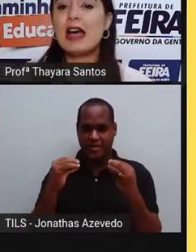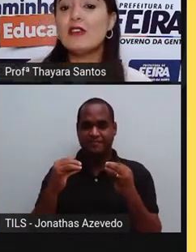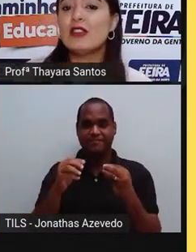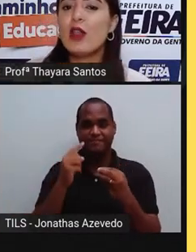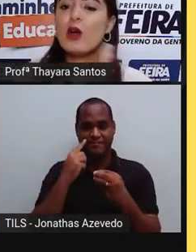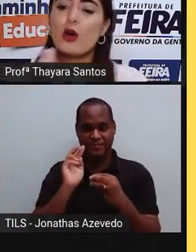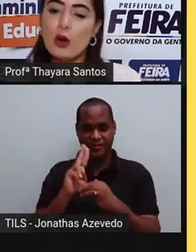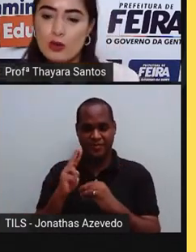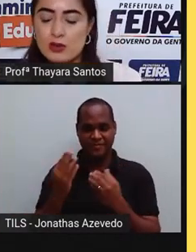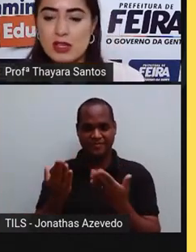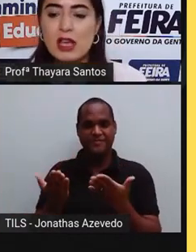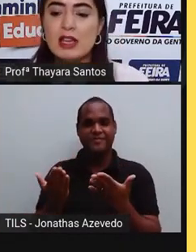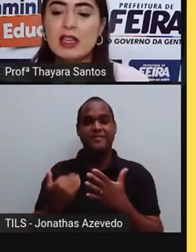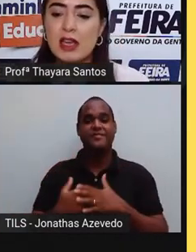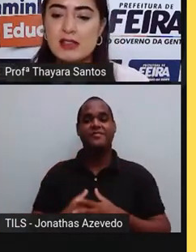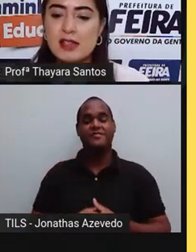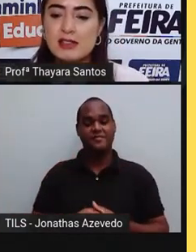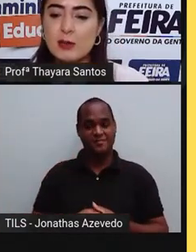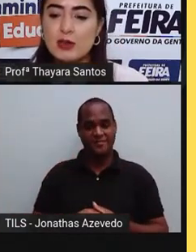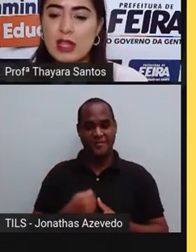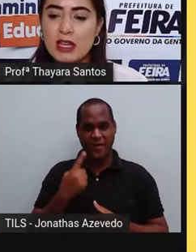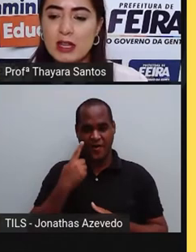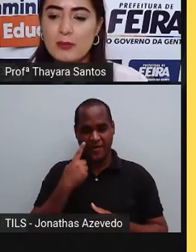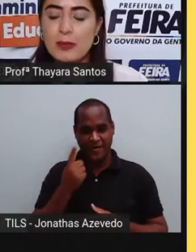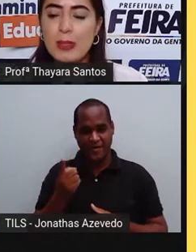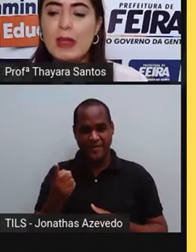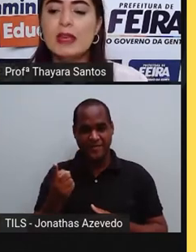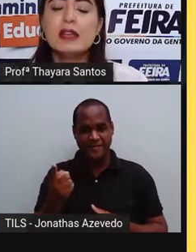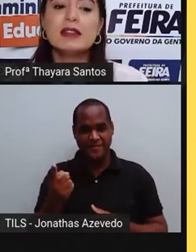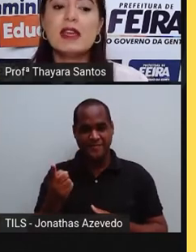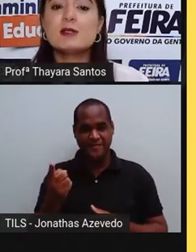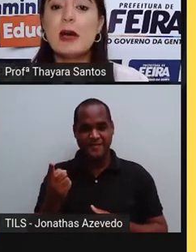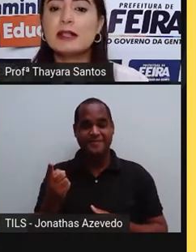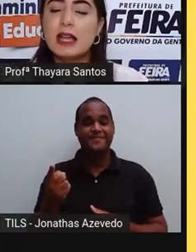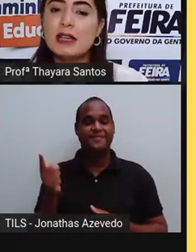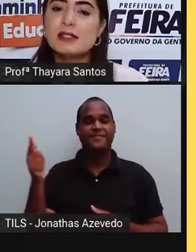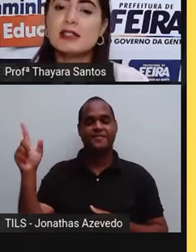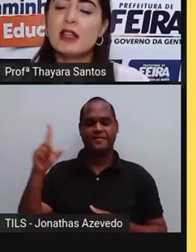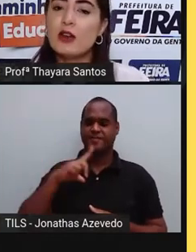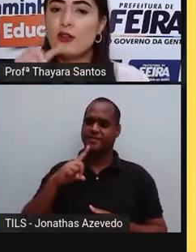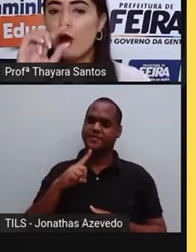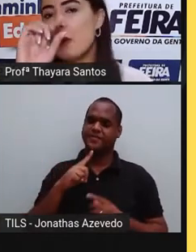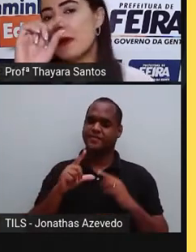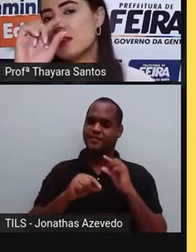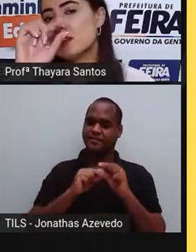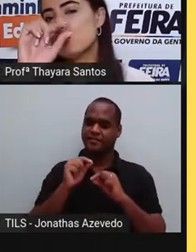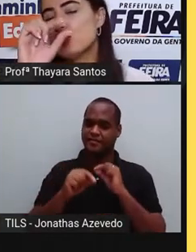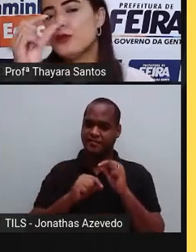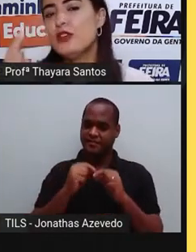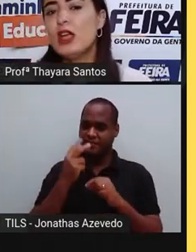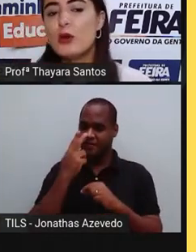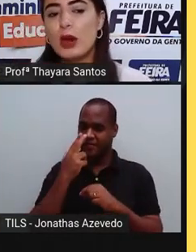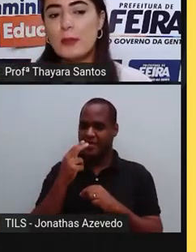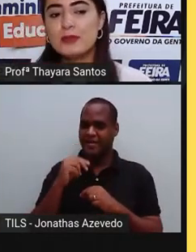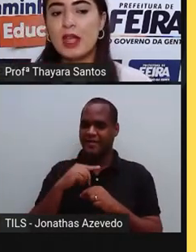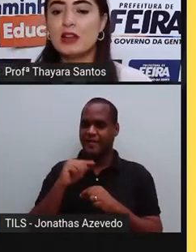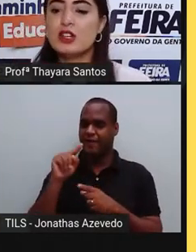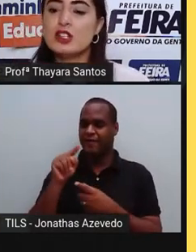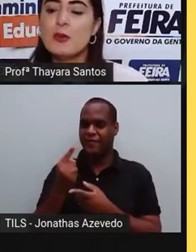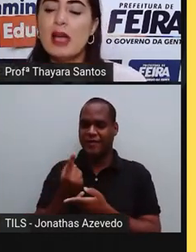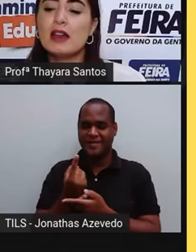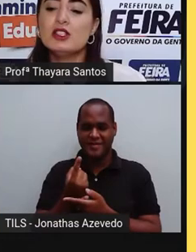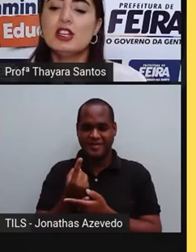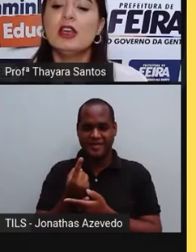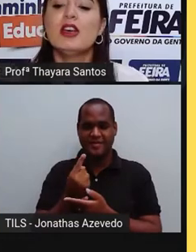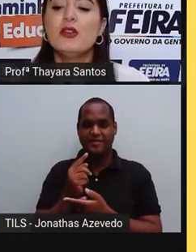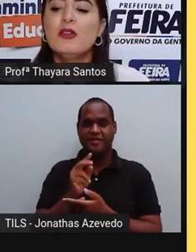de estafilococos, que é esse exemplo daqui. Tem as bactérias que têm a forma parecendo de vírgula. A